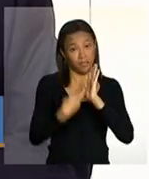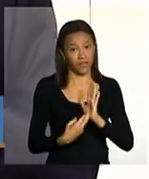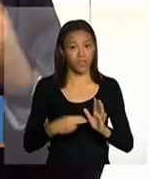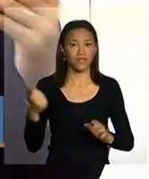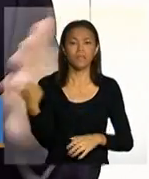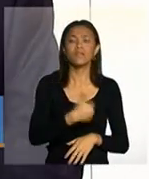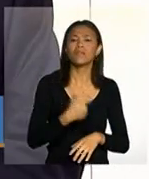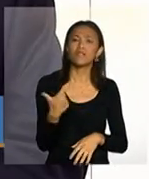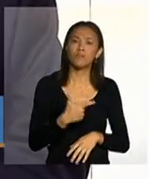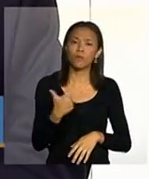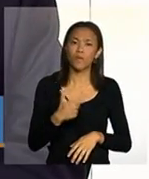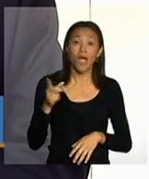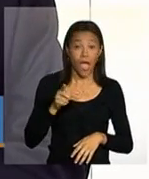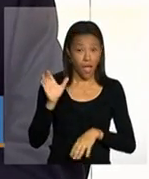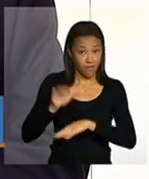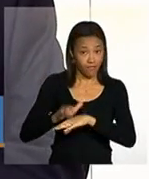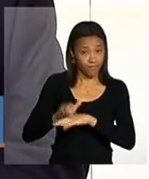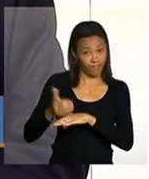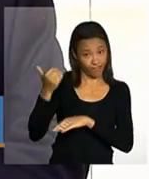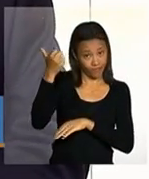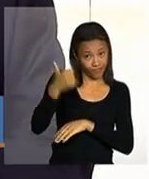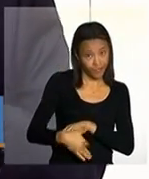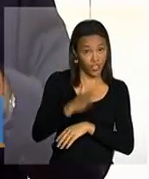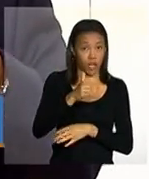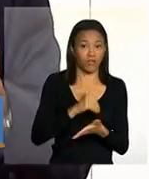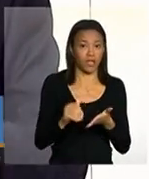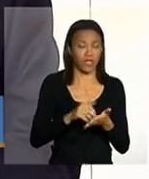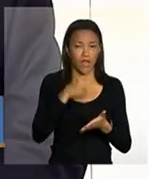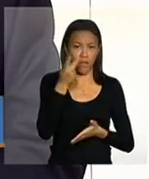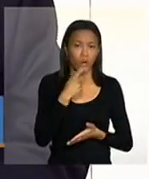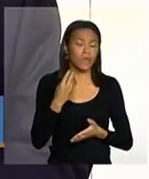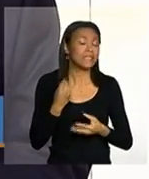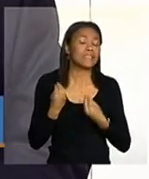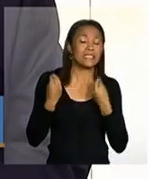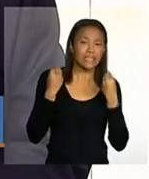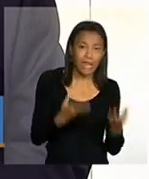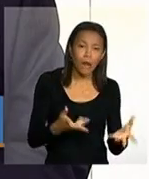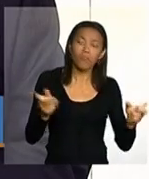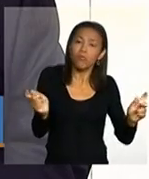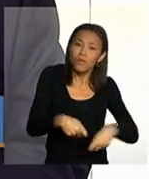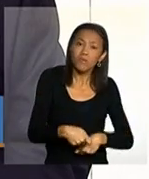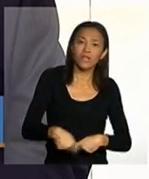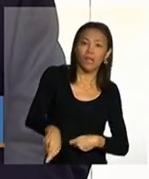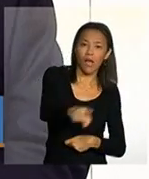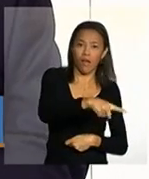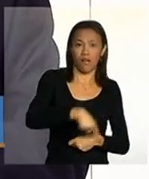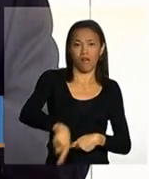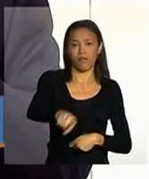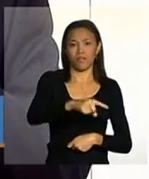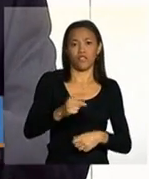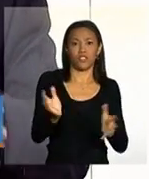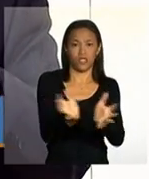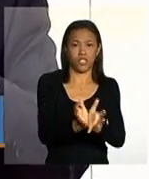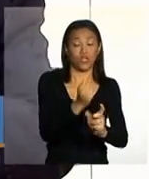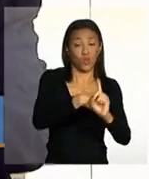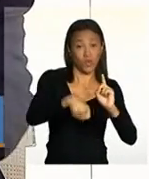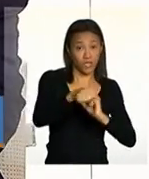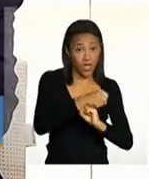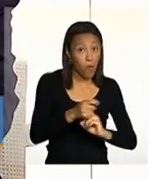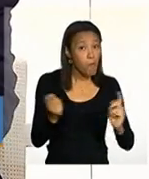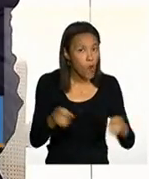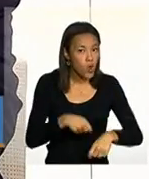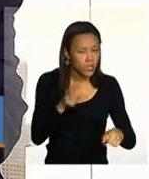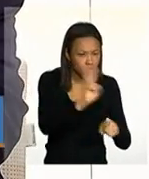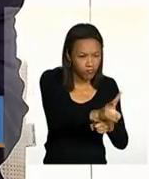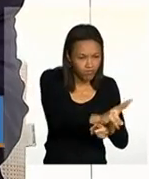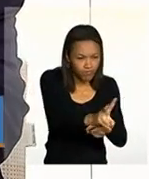é, como o nosso secretário Luiz Henrique comentou, darmos mais condições para que a área da assistência social acompanhe estas